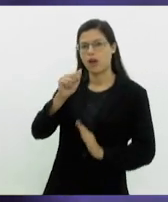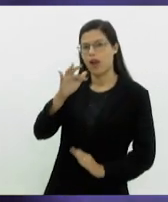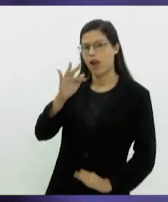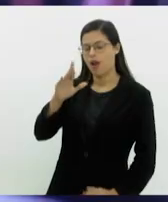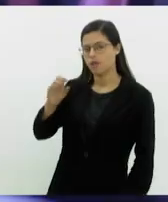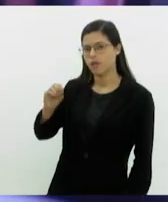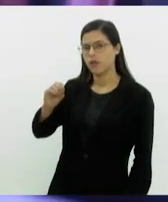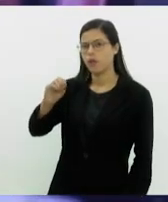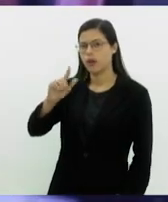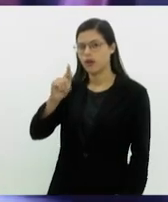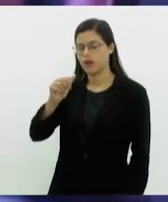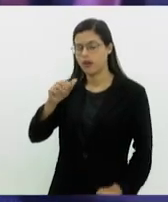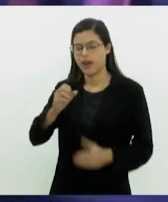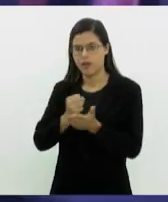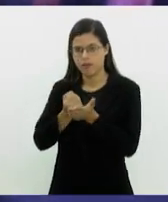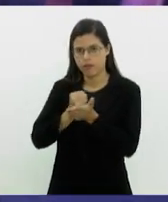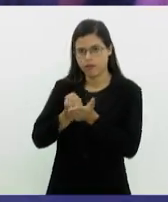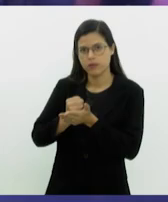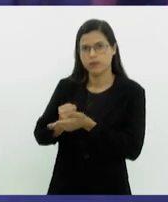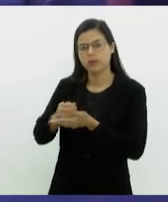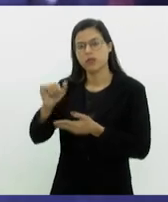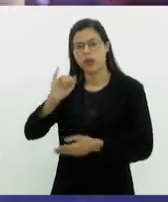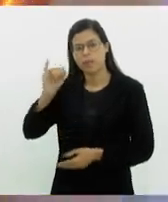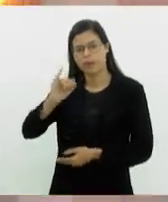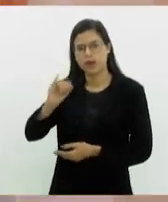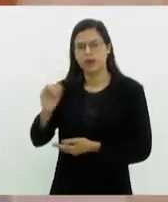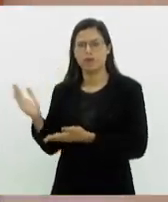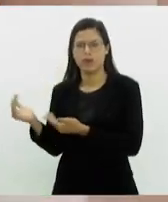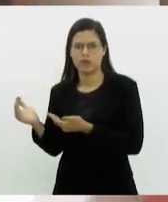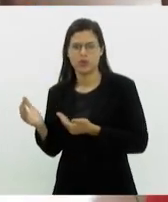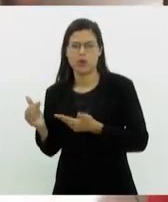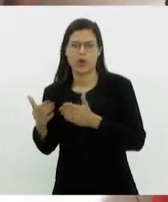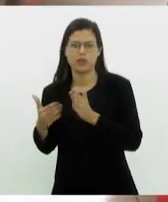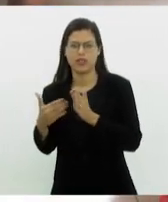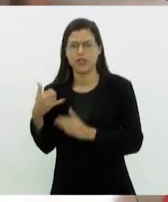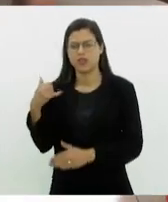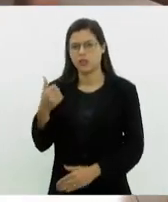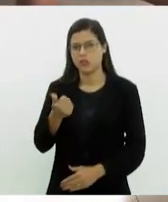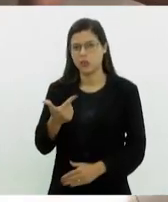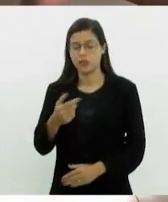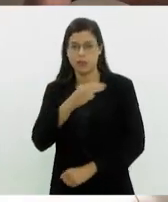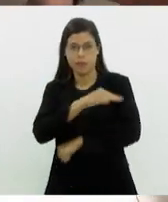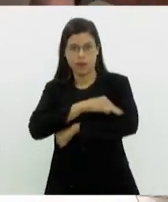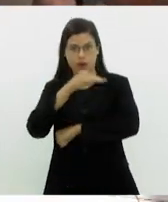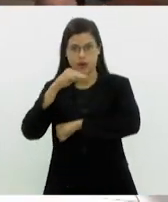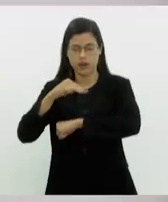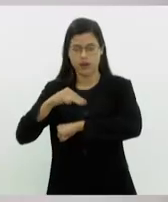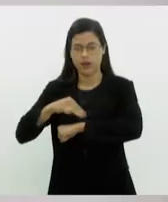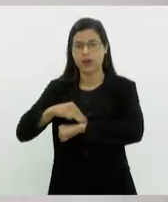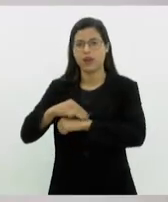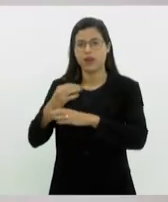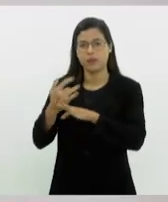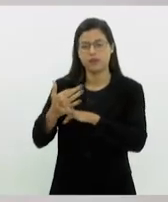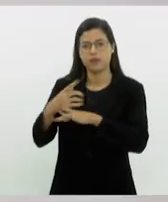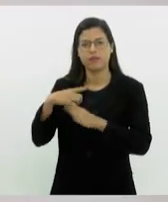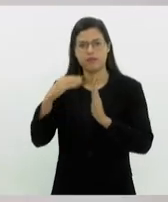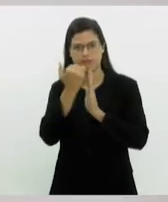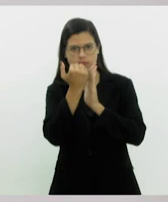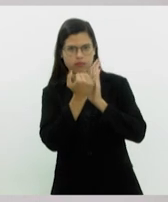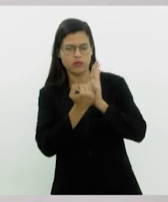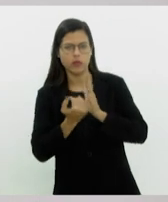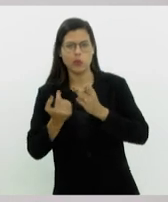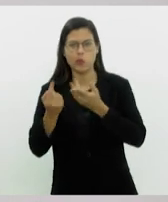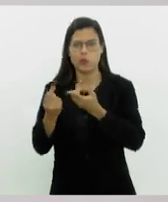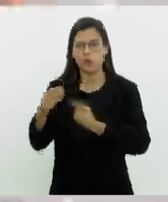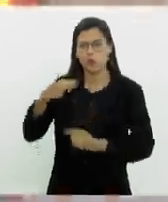Ipanema com vagas para jovens a partir de 12 anos. Macaé, norte-fluminense, tem programação do mês de luta